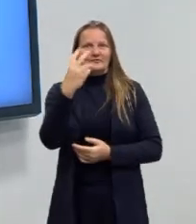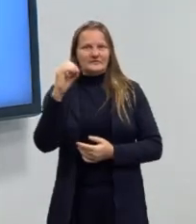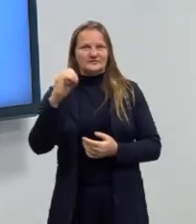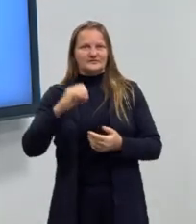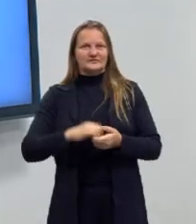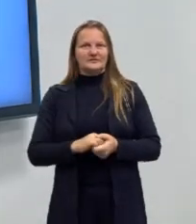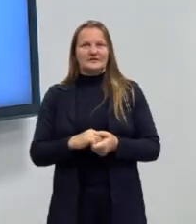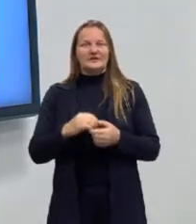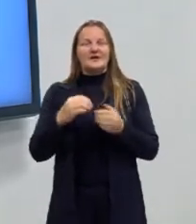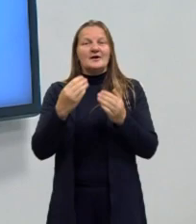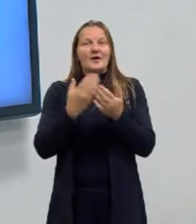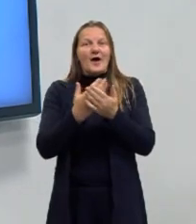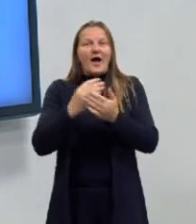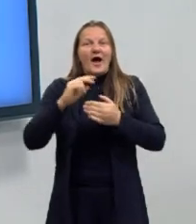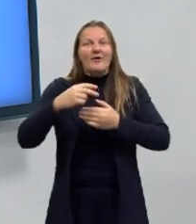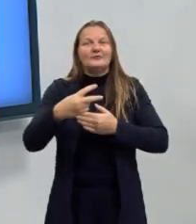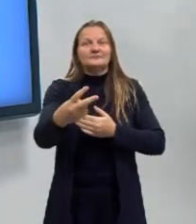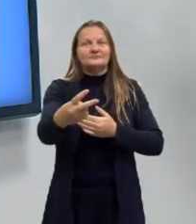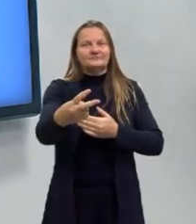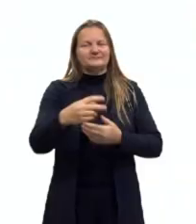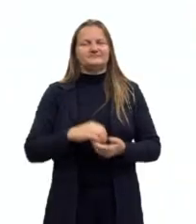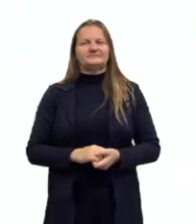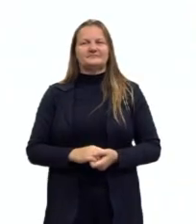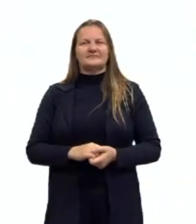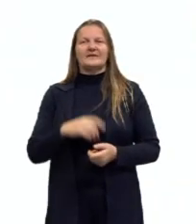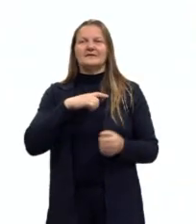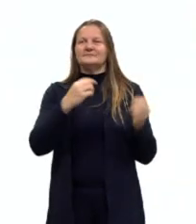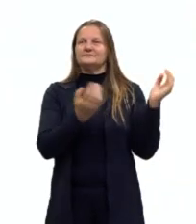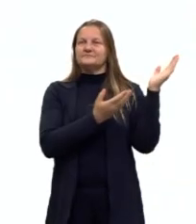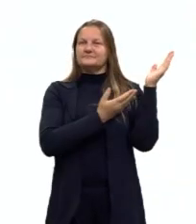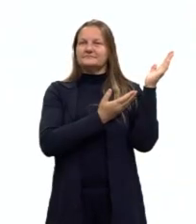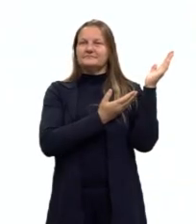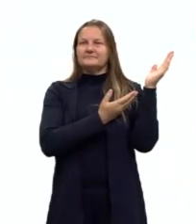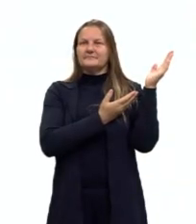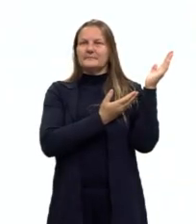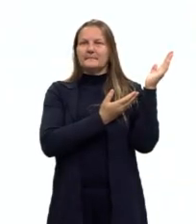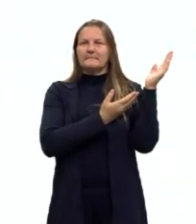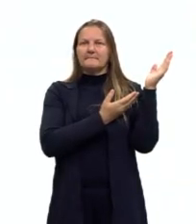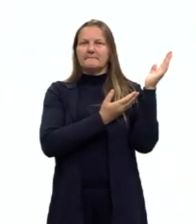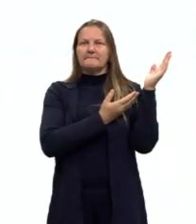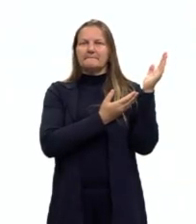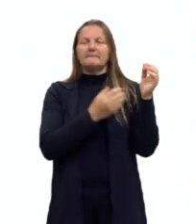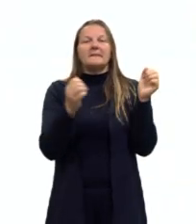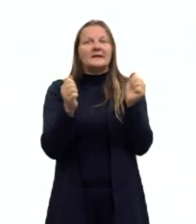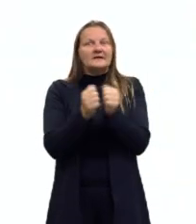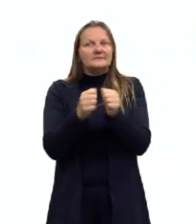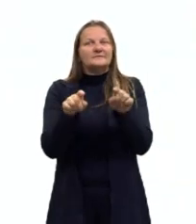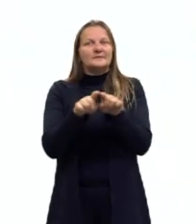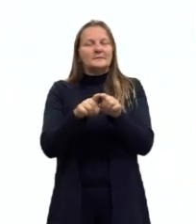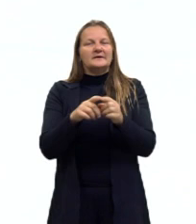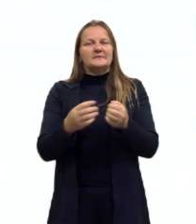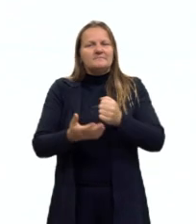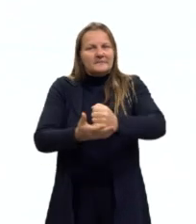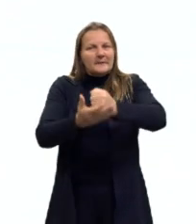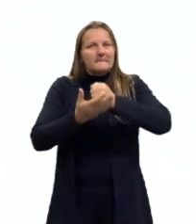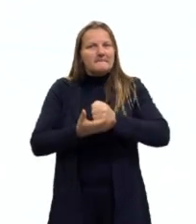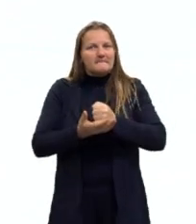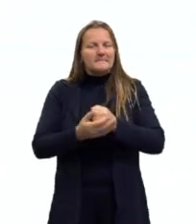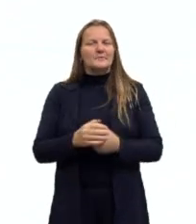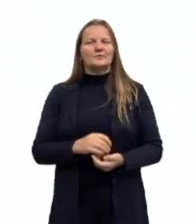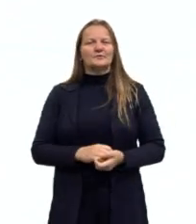século XX, que são as nossas próximas aulas. Tenho aqui a nossa aula, então, pela minha curadora também, que nos auxilia